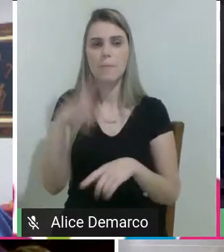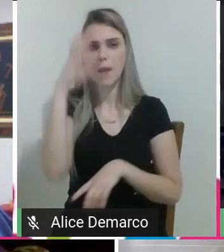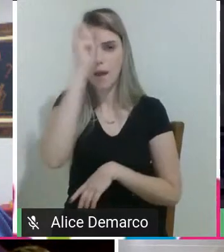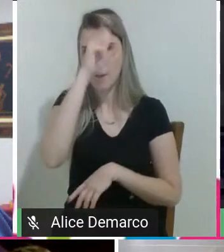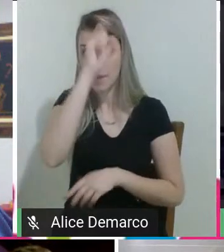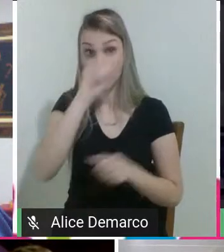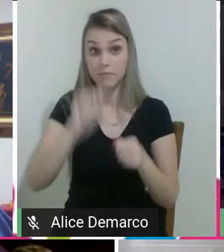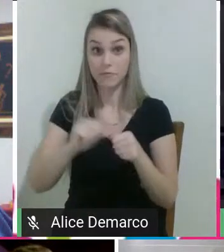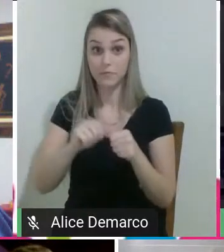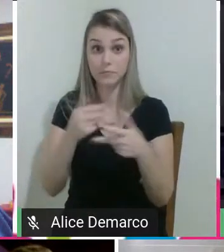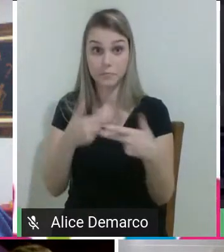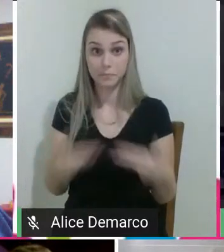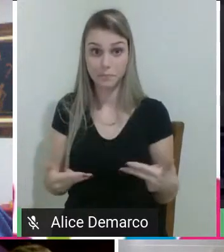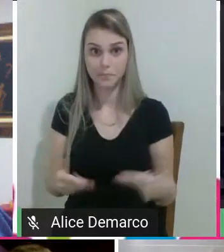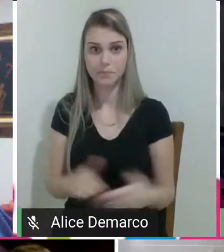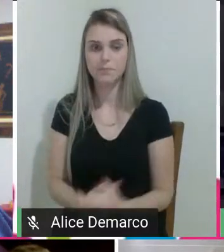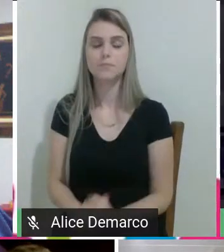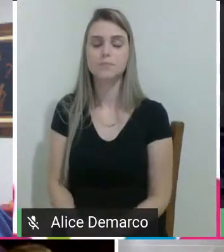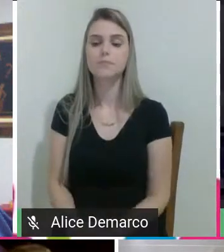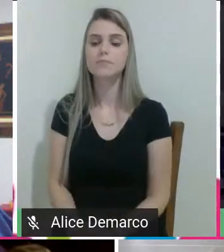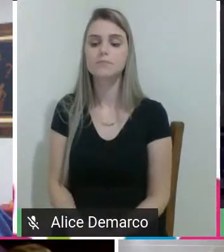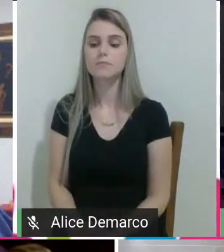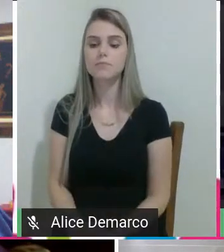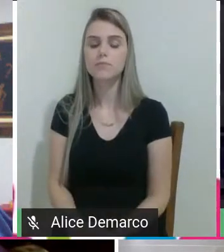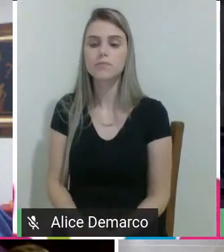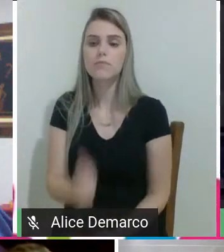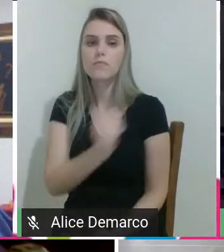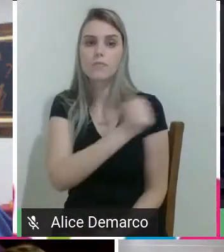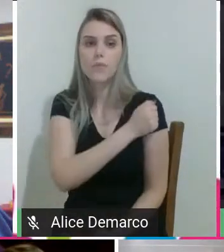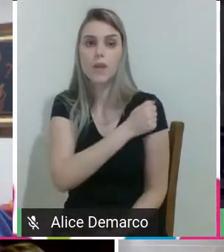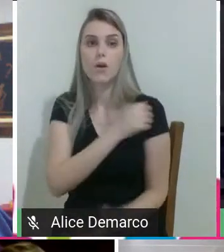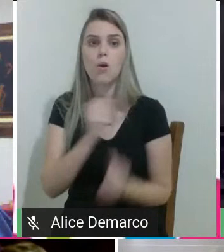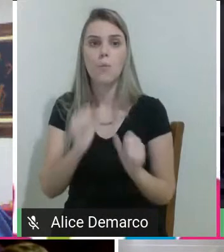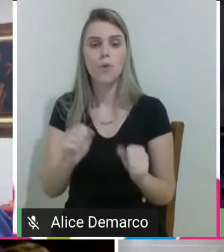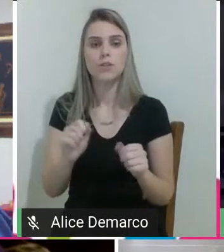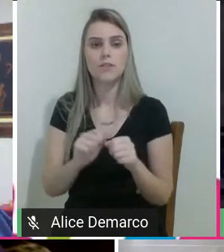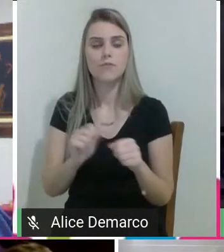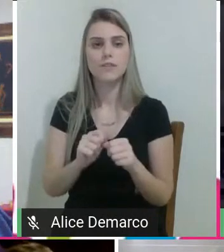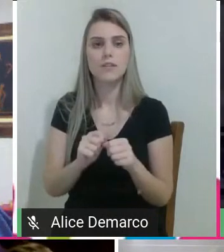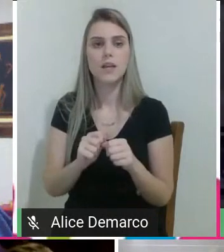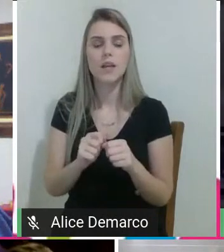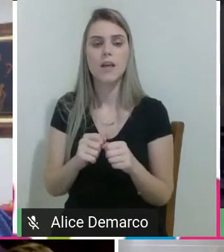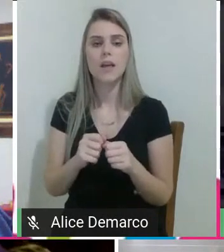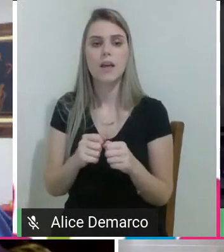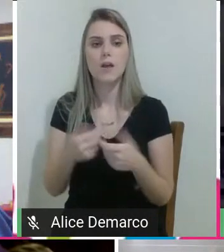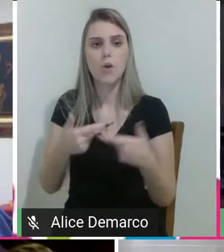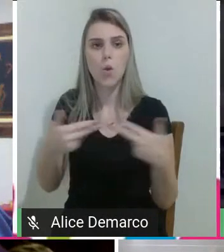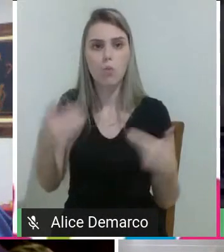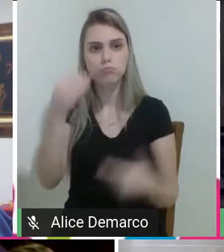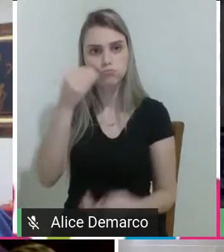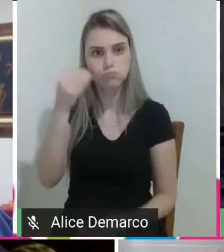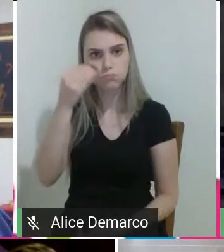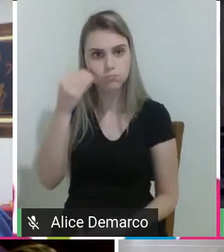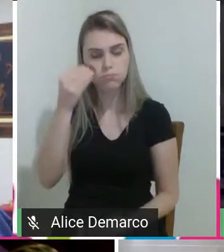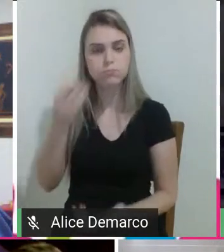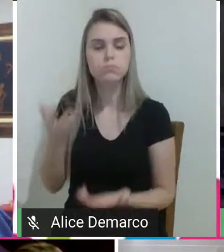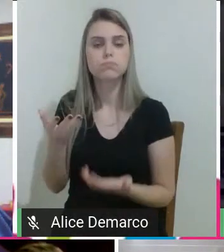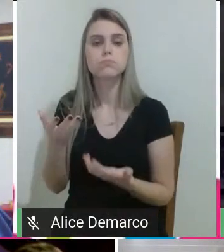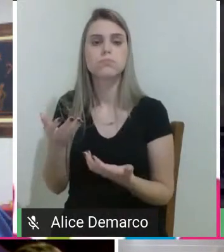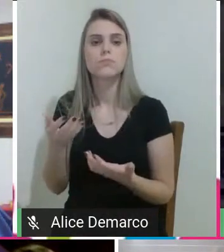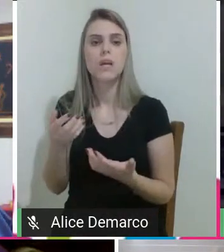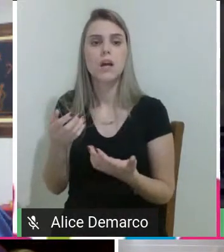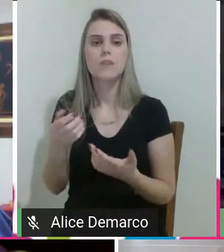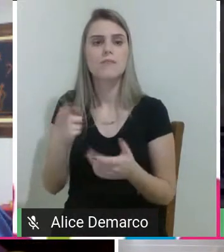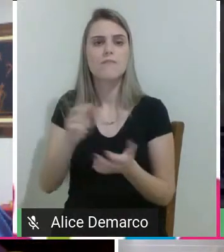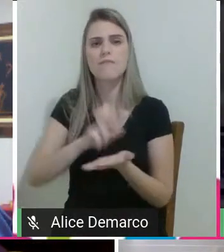Então, os estudantes vão poder fazer experimentos, né, eletrônicos e outros vários tipos nesse laboratório, quando a gente tiver